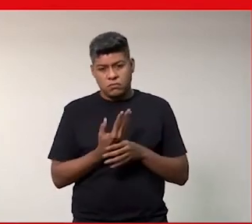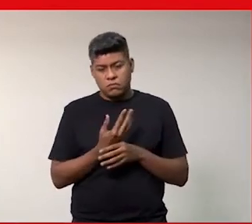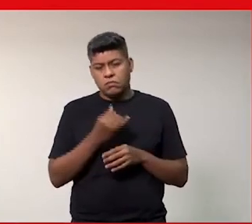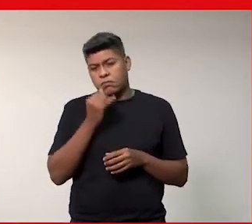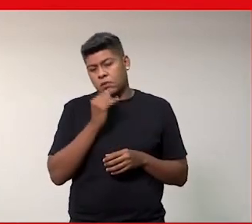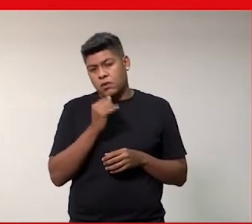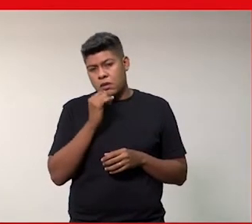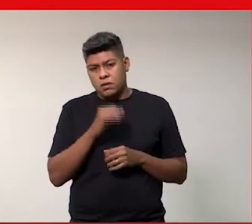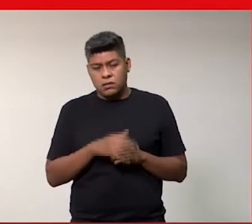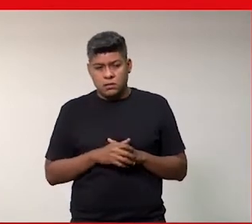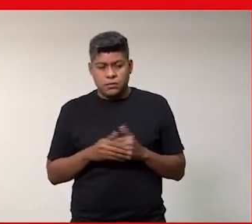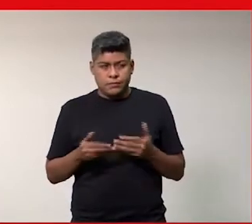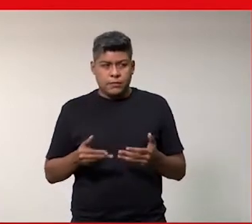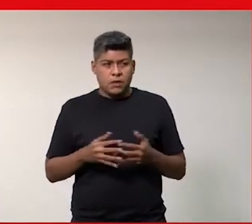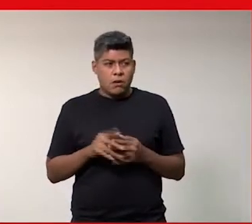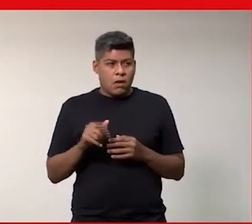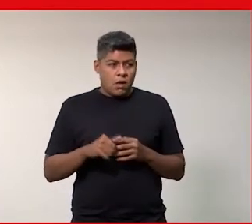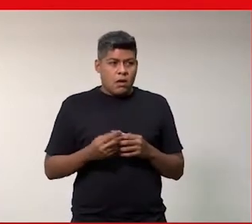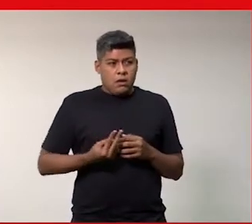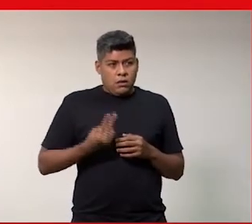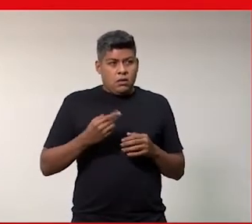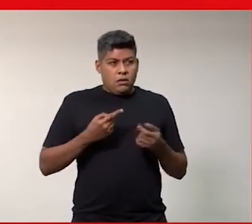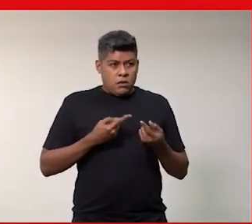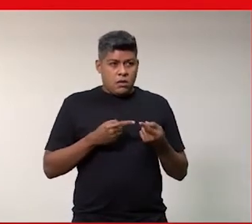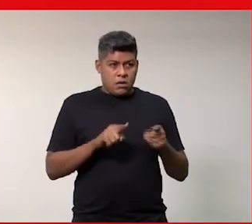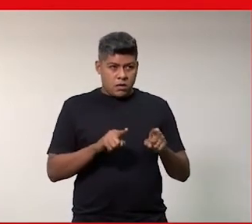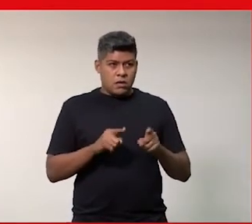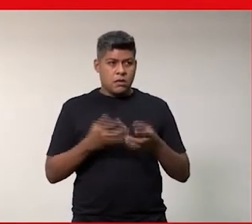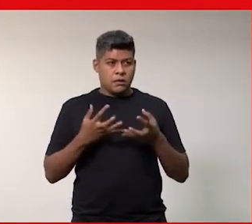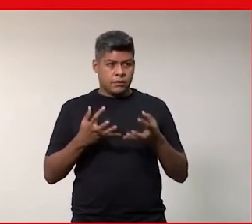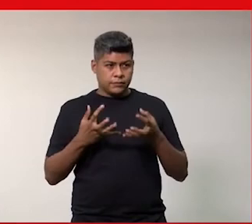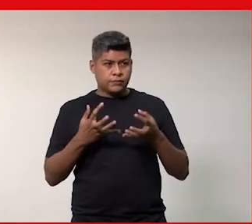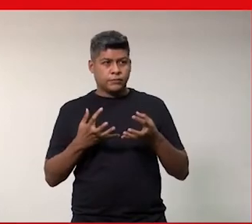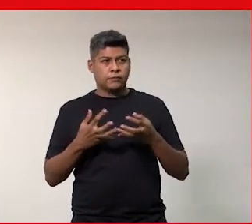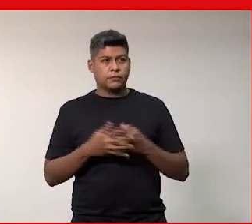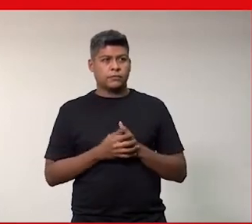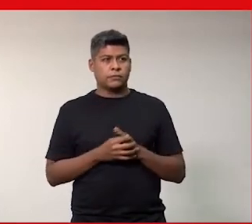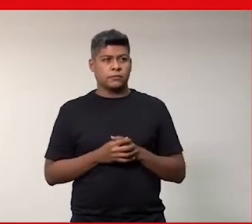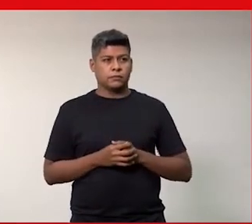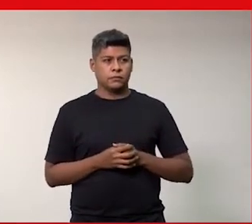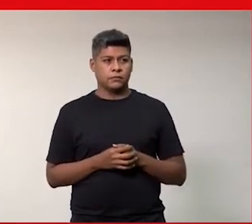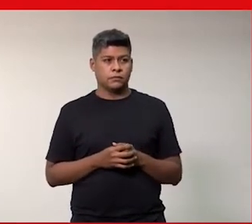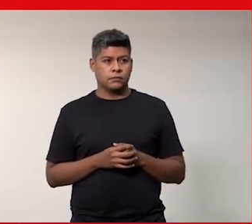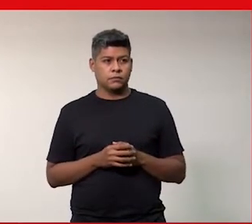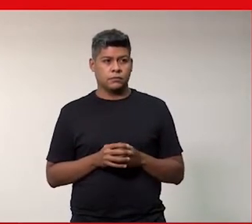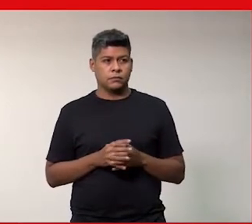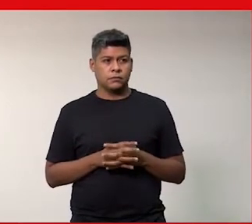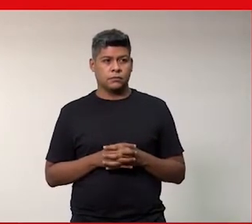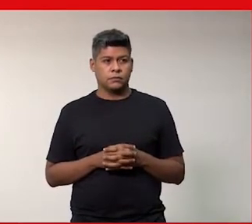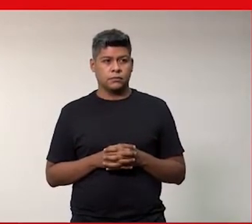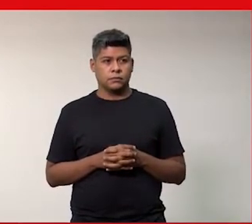mulheres então essa é a segunda provocação que eu gostaria de deixar com vocês Obrigada